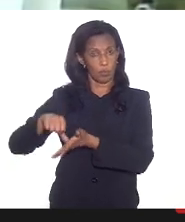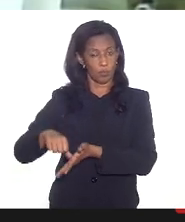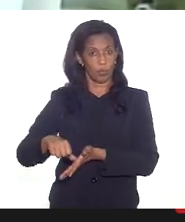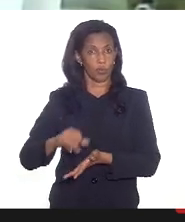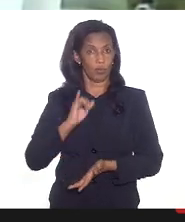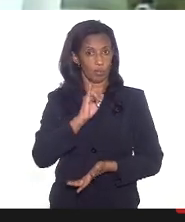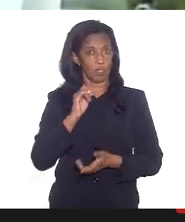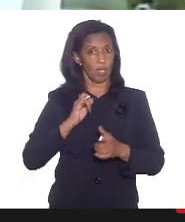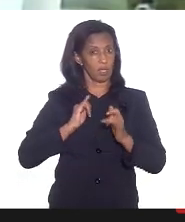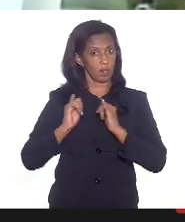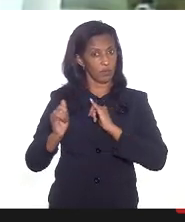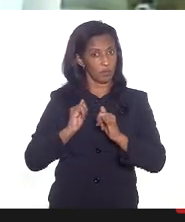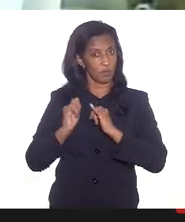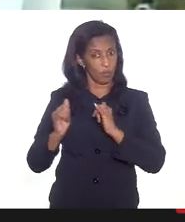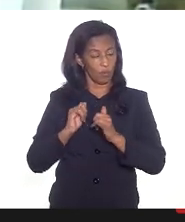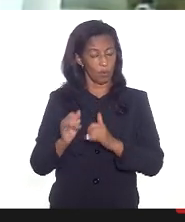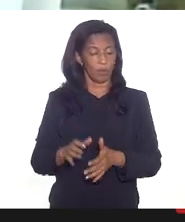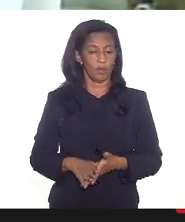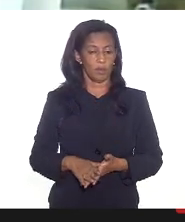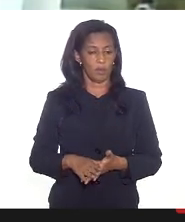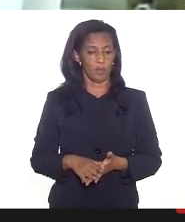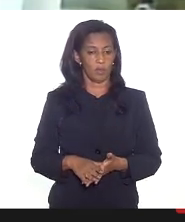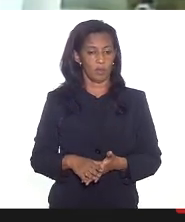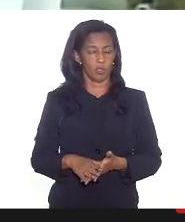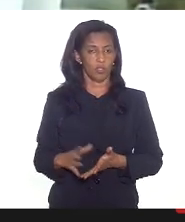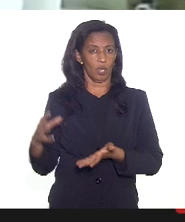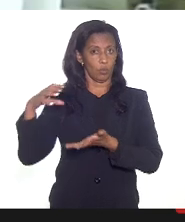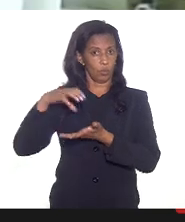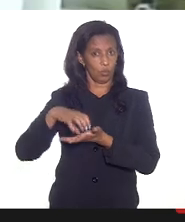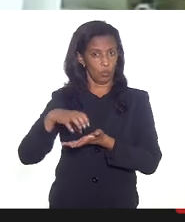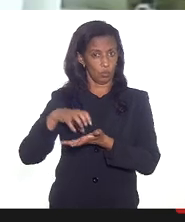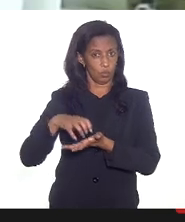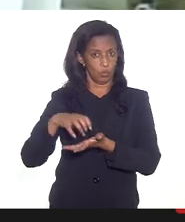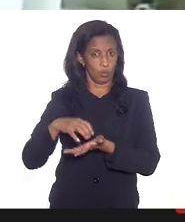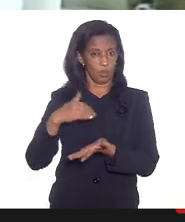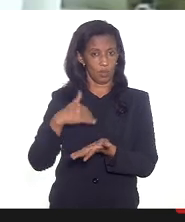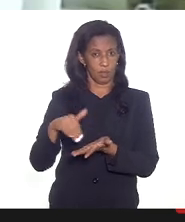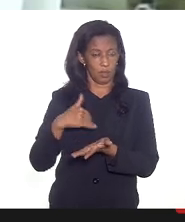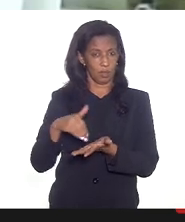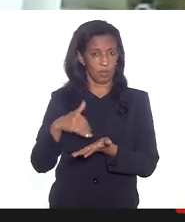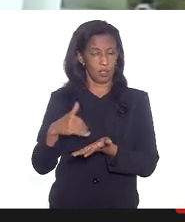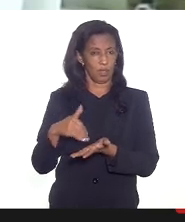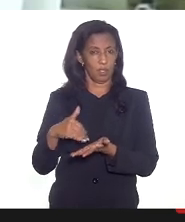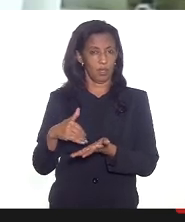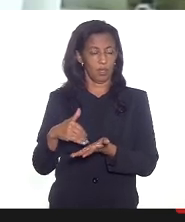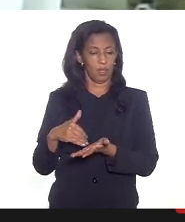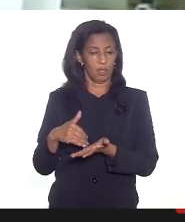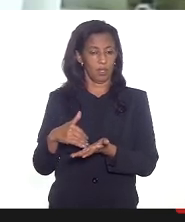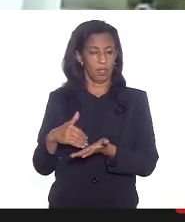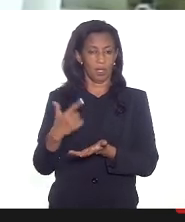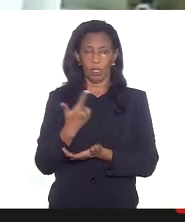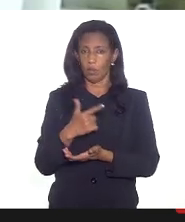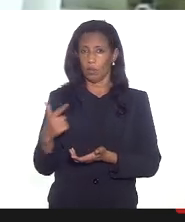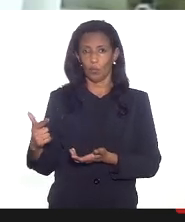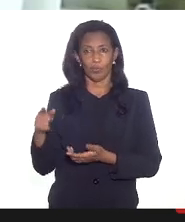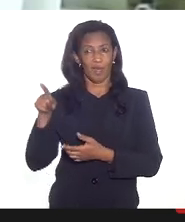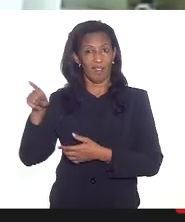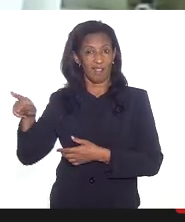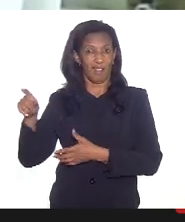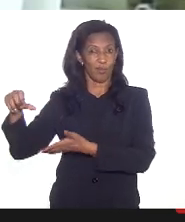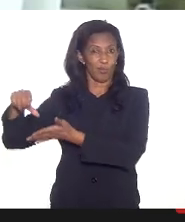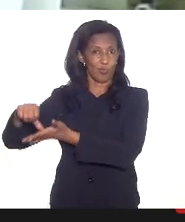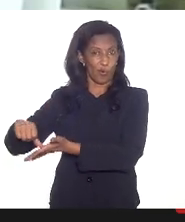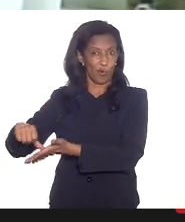essa informação está no nível central da secretaria municipal não está na ponta